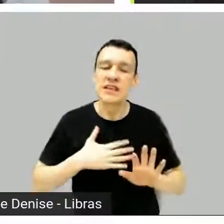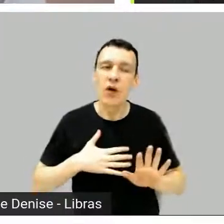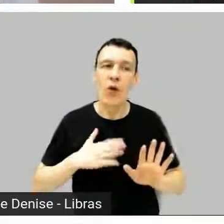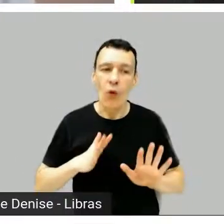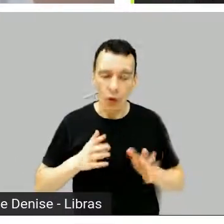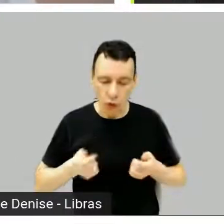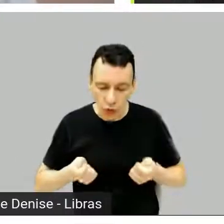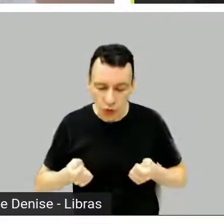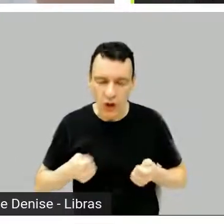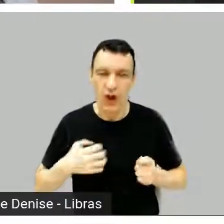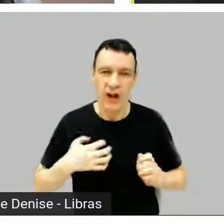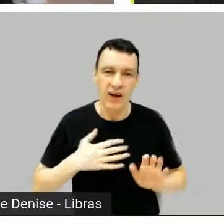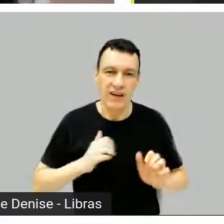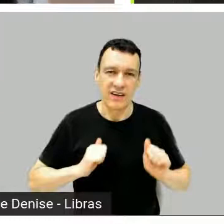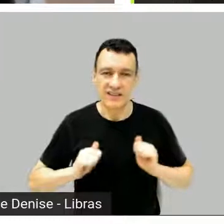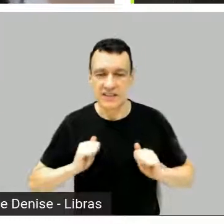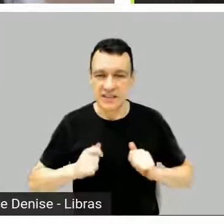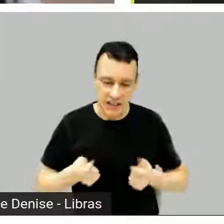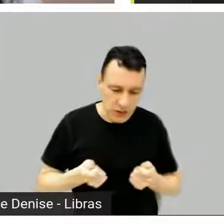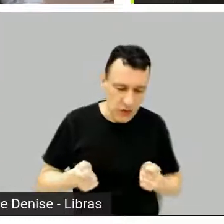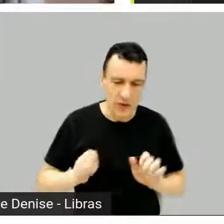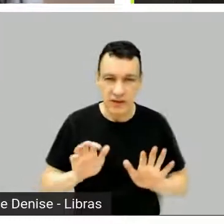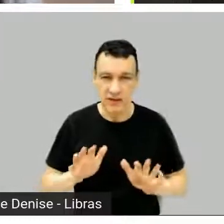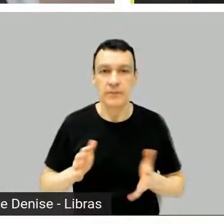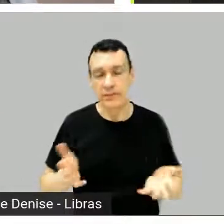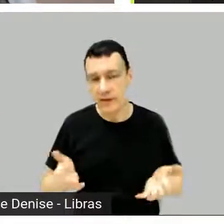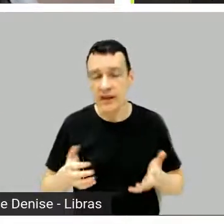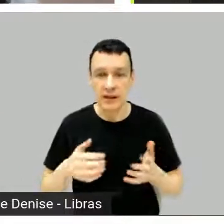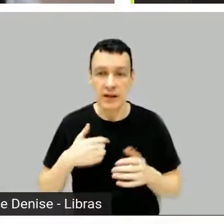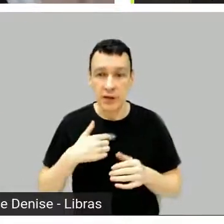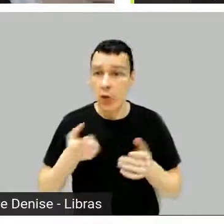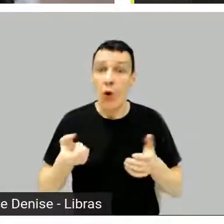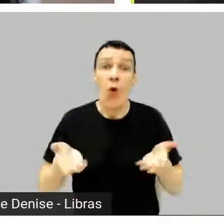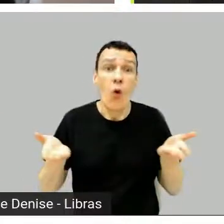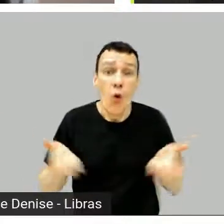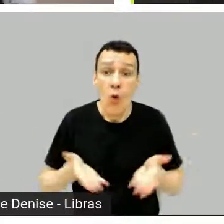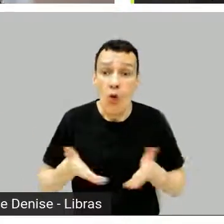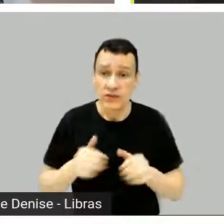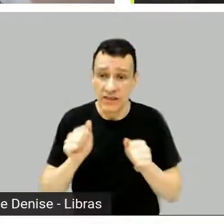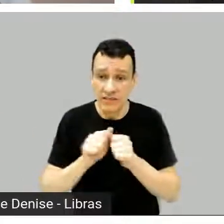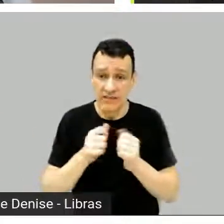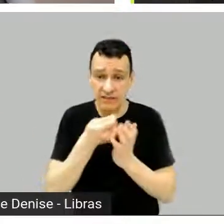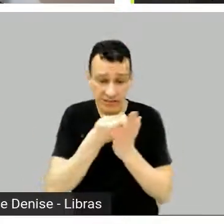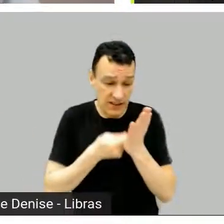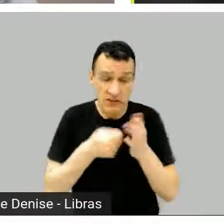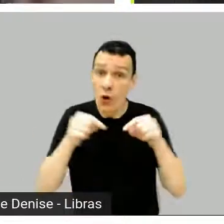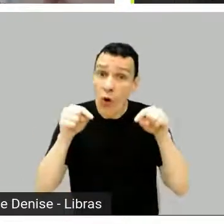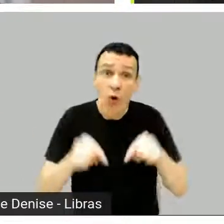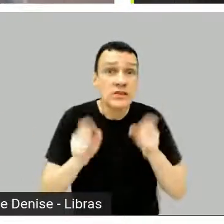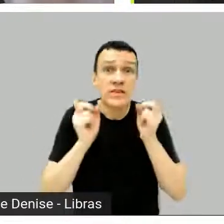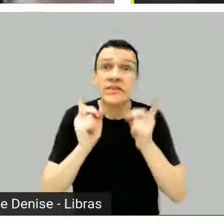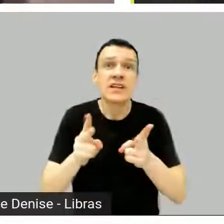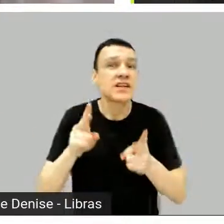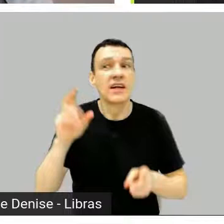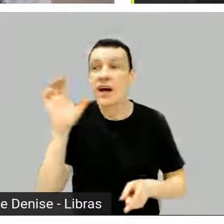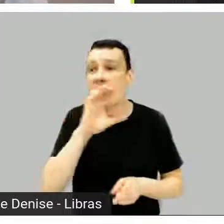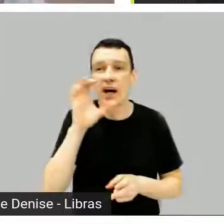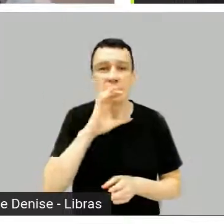Exato. E, assim, não adianta você fazer um negócio hoje e querer vender logo e achar que, tipo, o player vai se apaixonar e aquilo vai